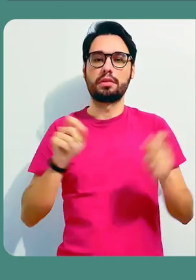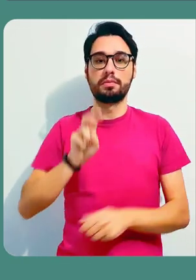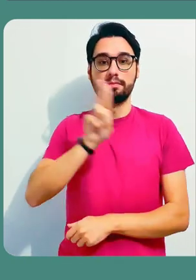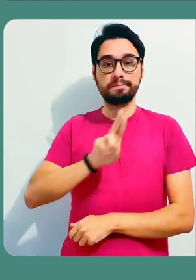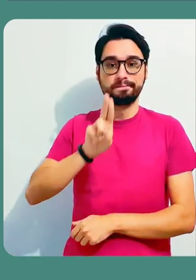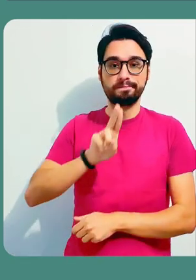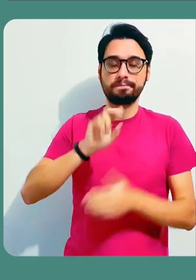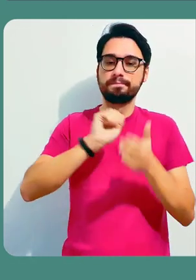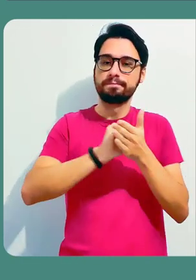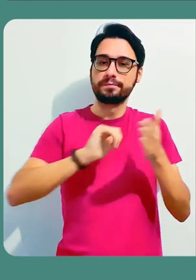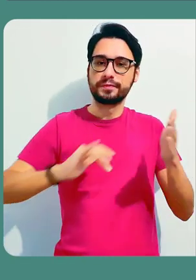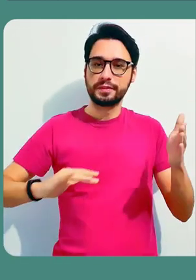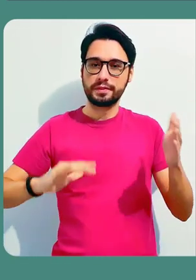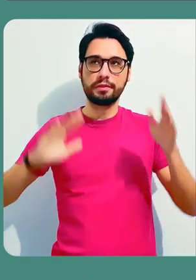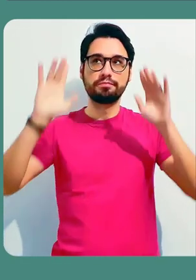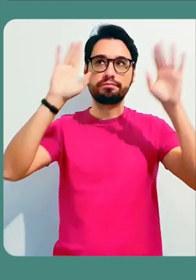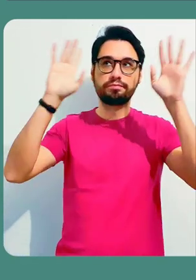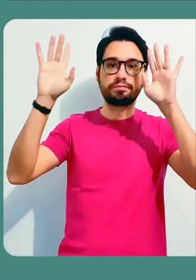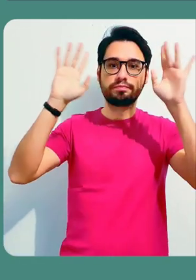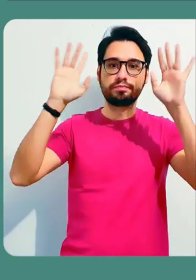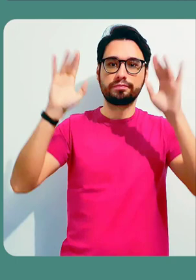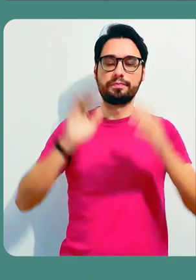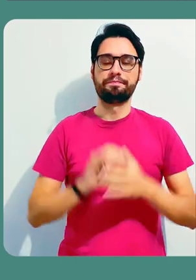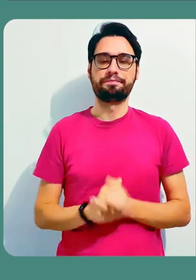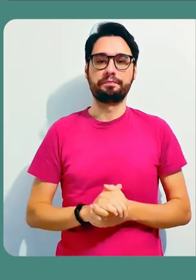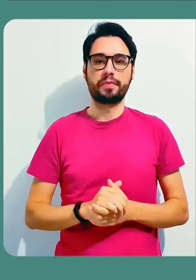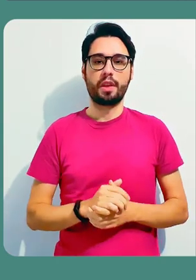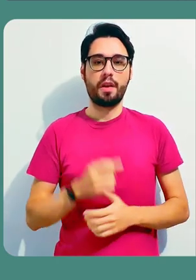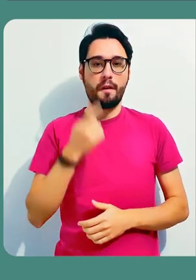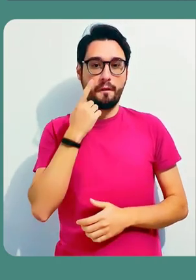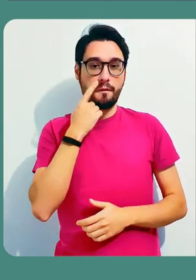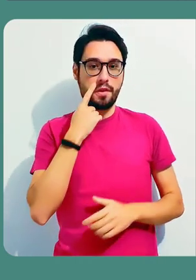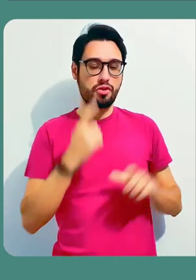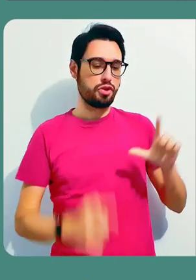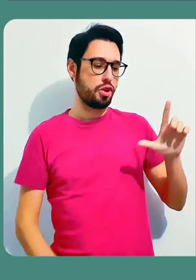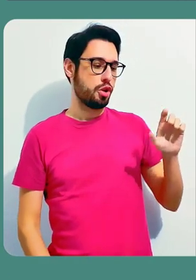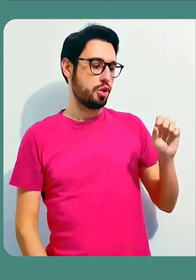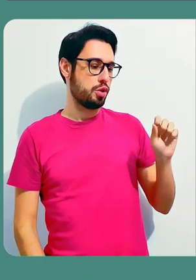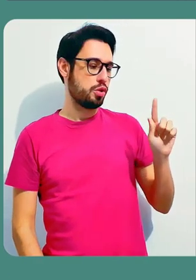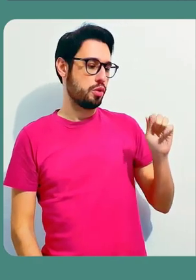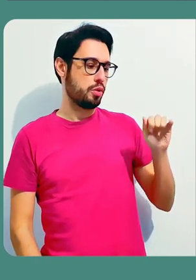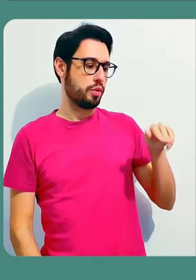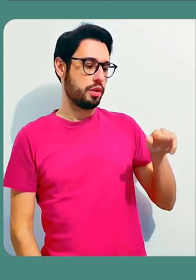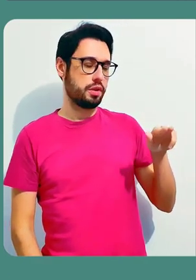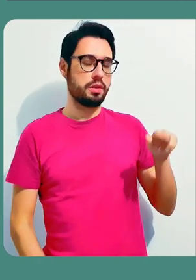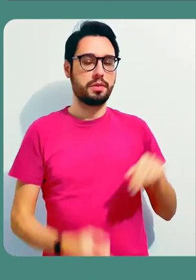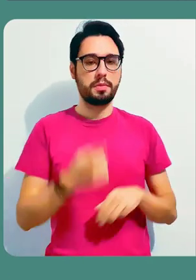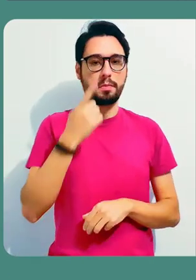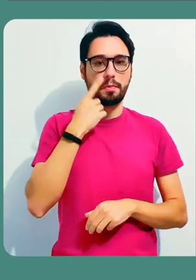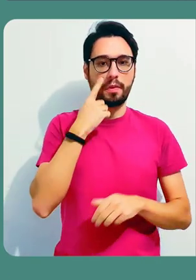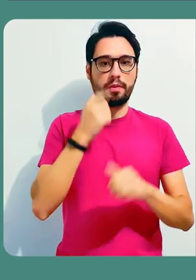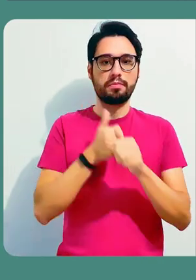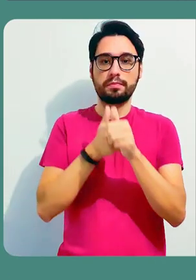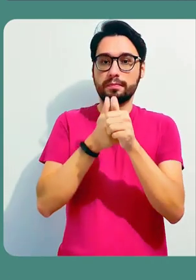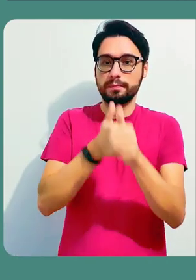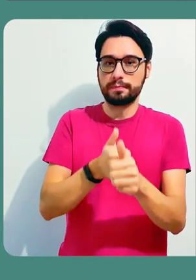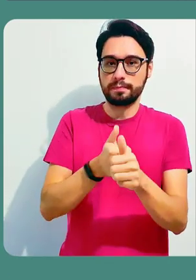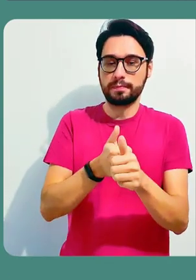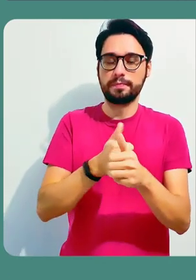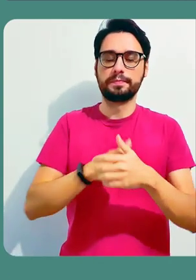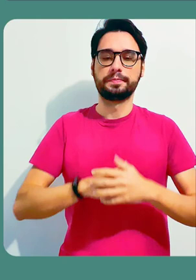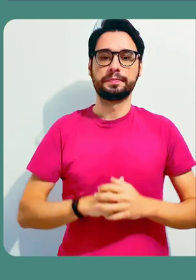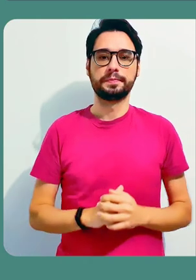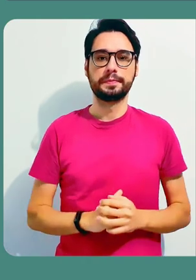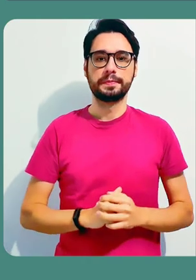Então há diferentes templates que podem ser utilizados para suas atividades. Eu vou fazer o login aqui na minha conta